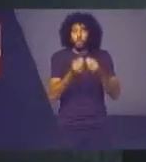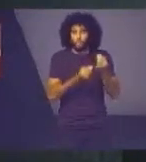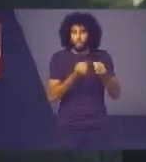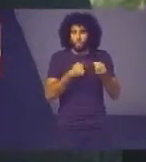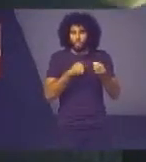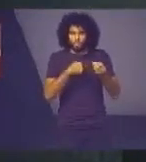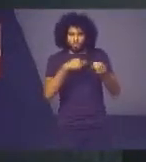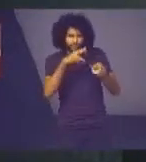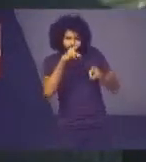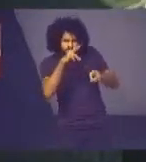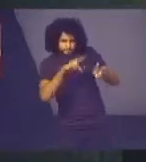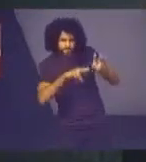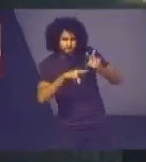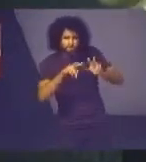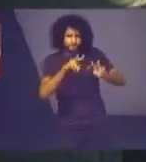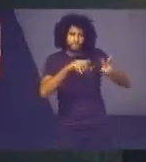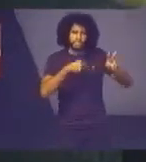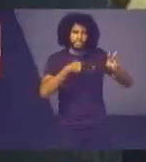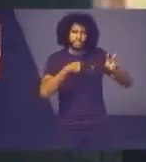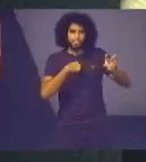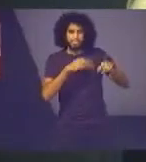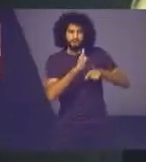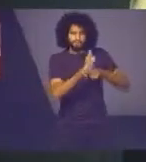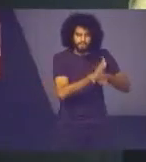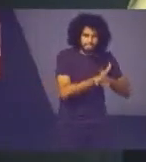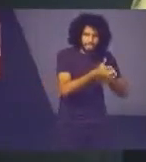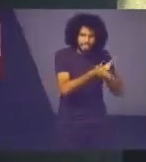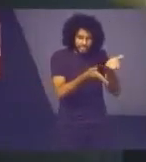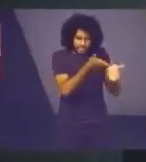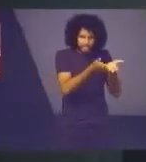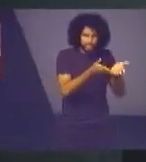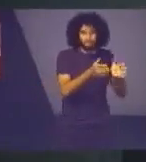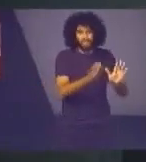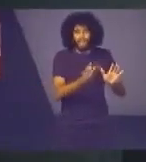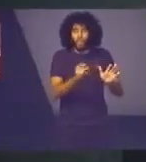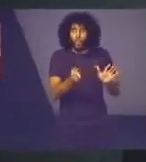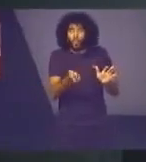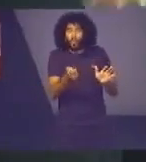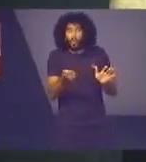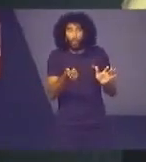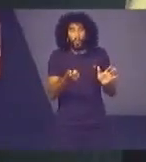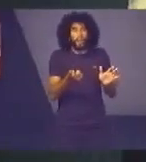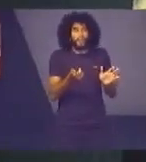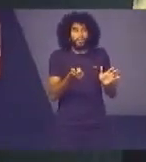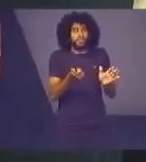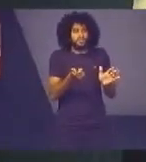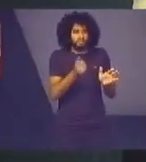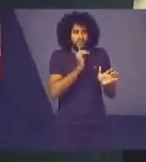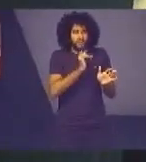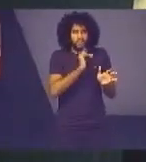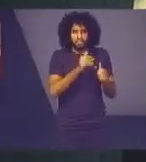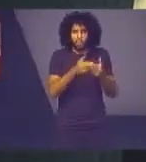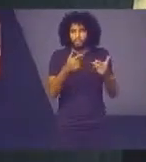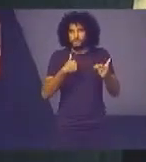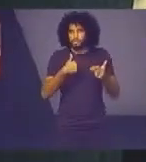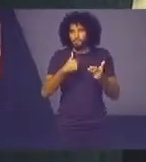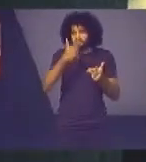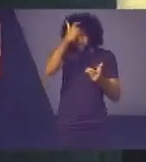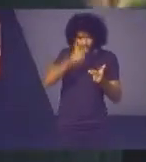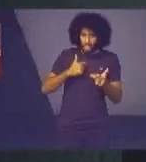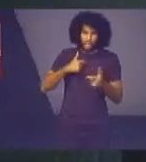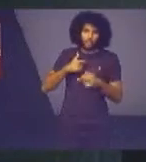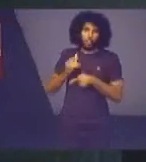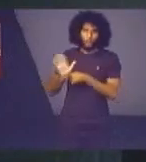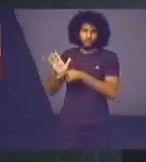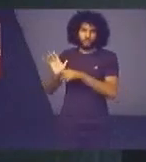vendo as pessoas entrando e eu vou atendendo então é mais ou menos quase que por casos que eu mesmo atendo nos